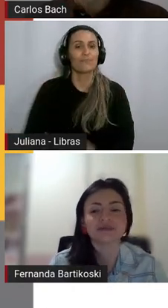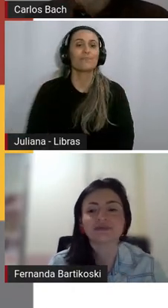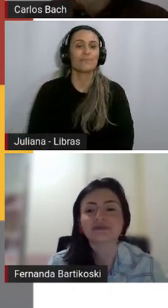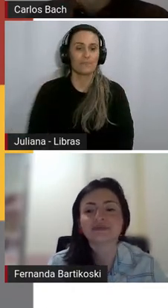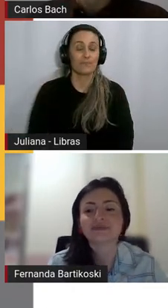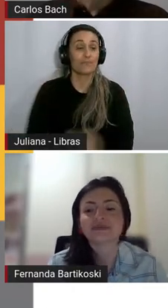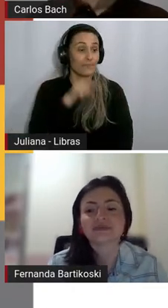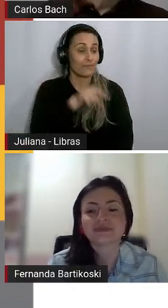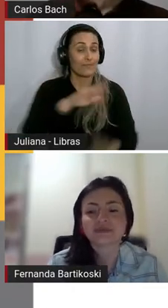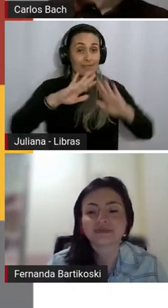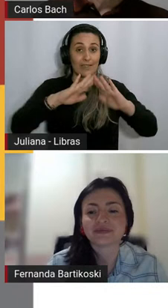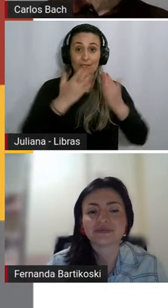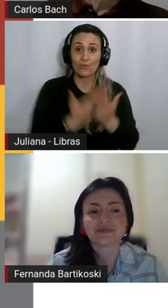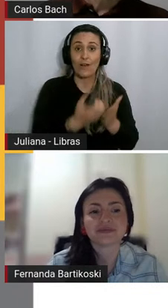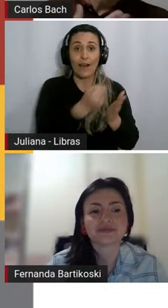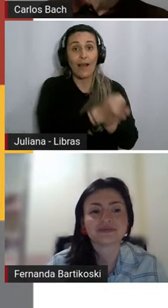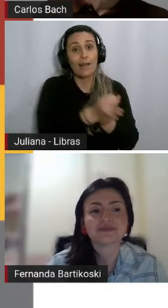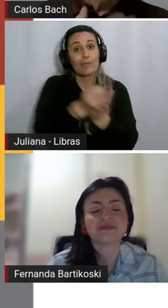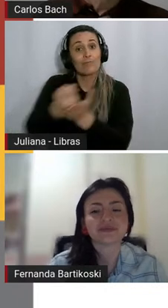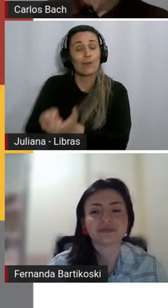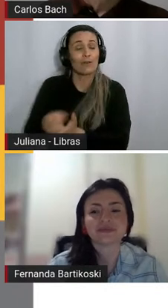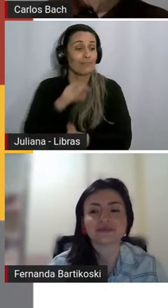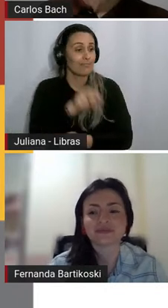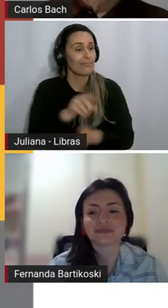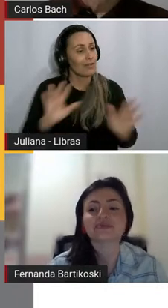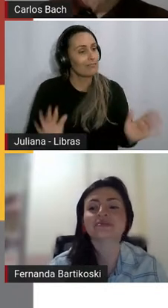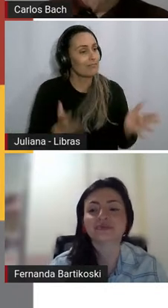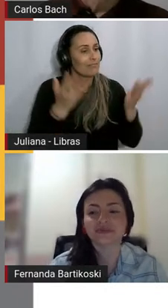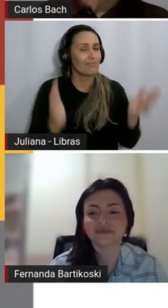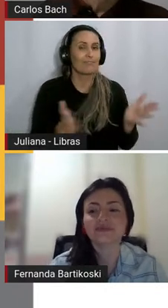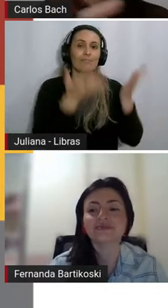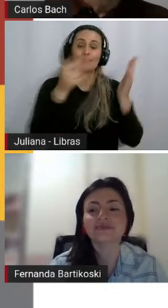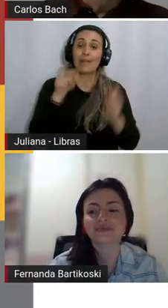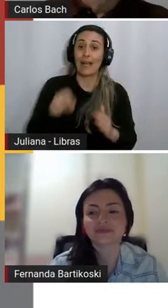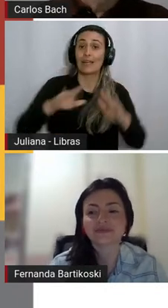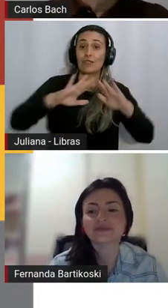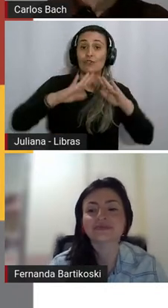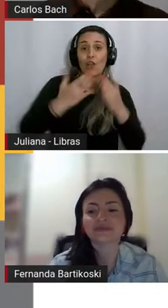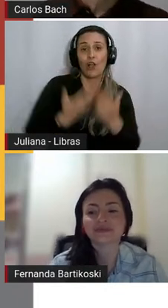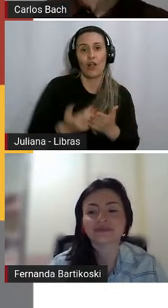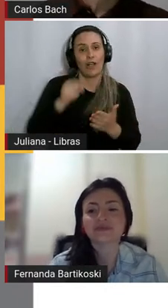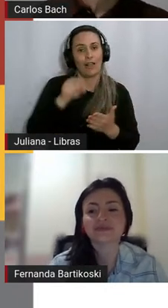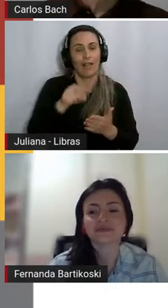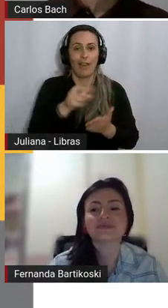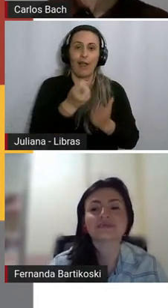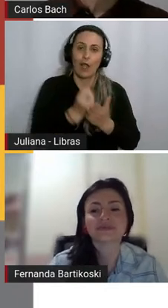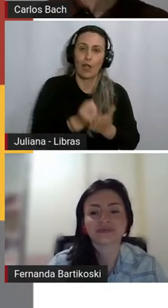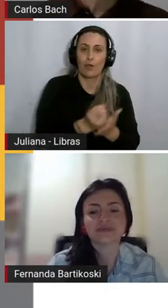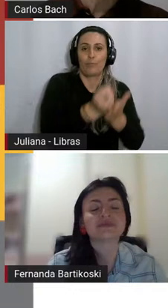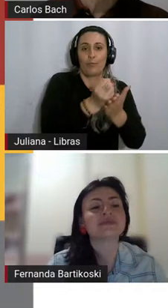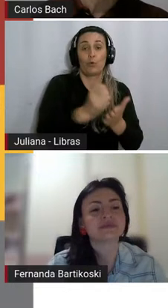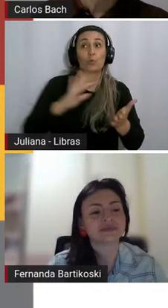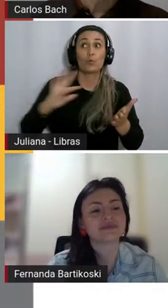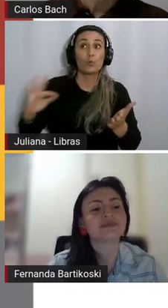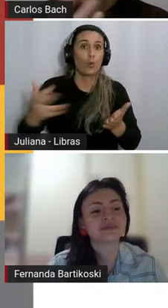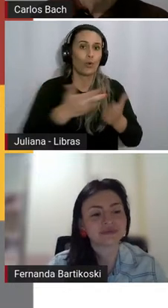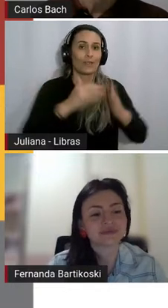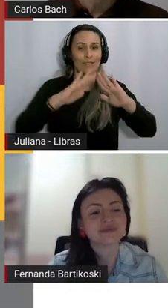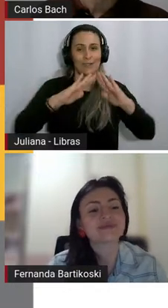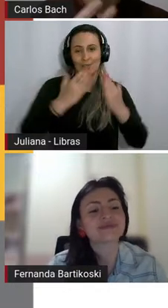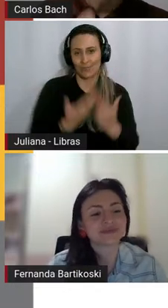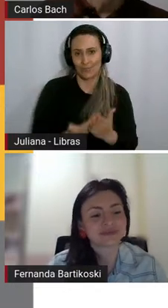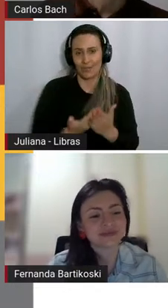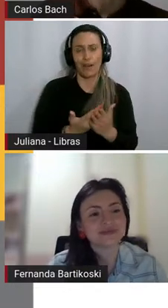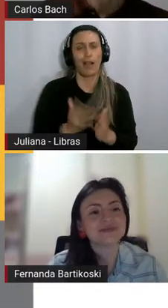leitura. É, a escola que é leitora, né, Fernanda? A escola toda é leitora, e não somente um